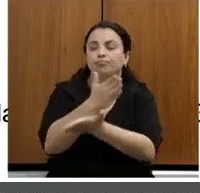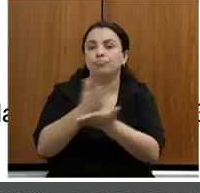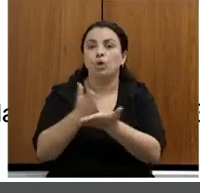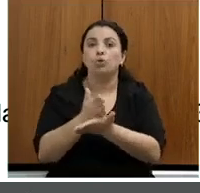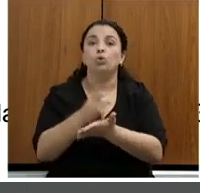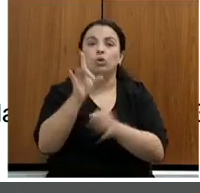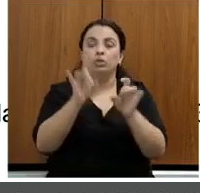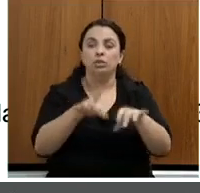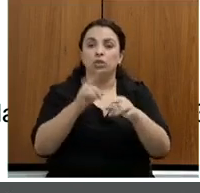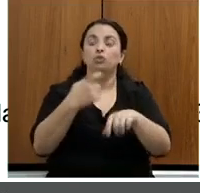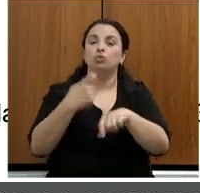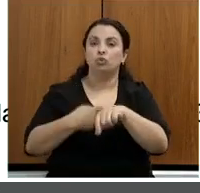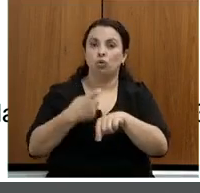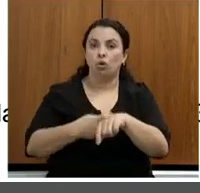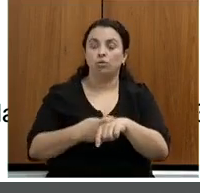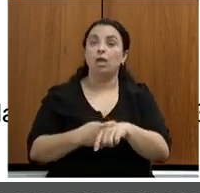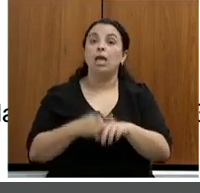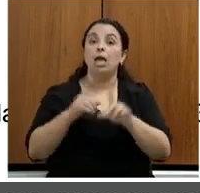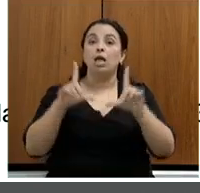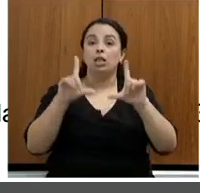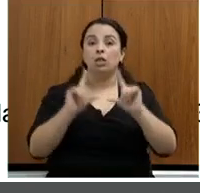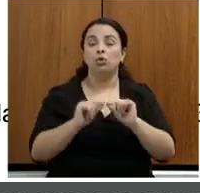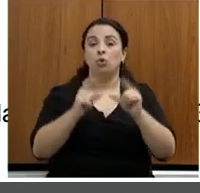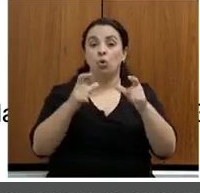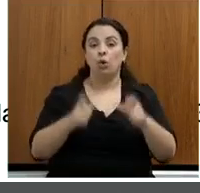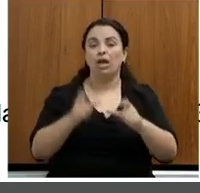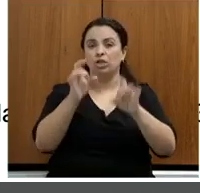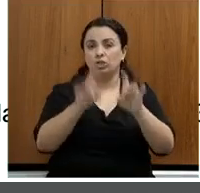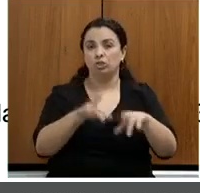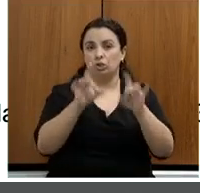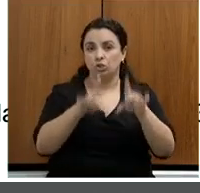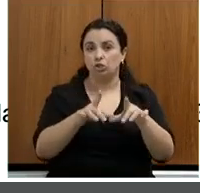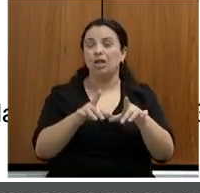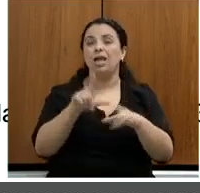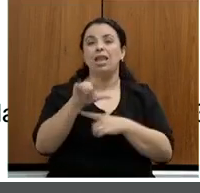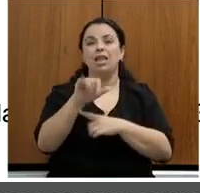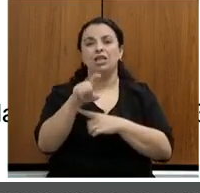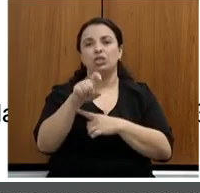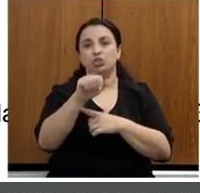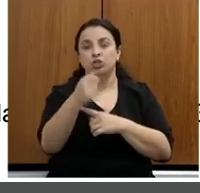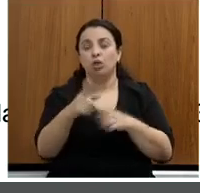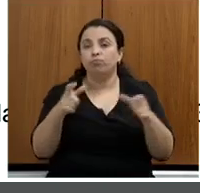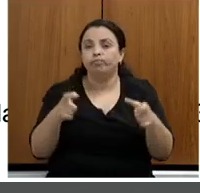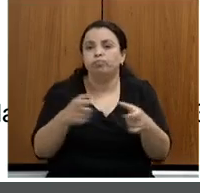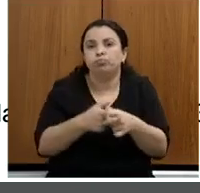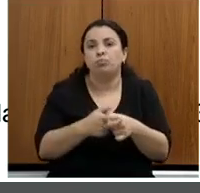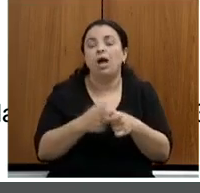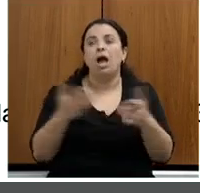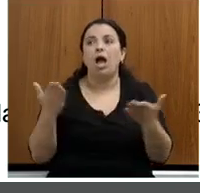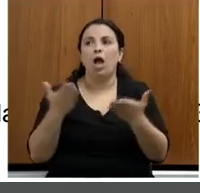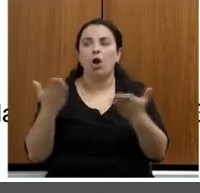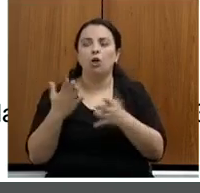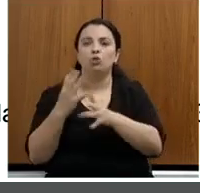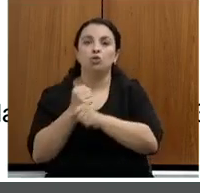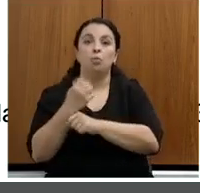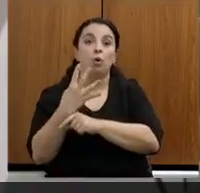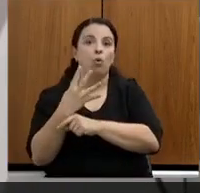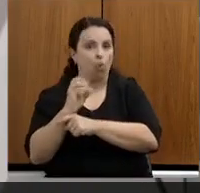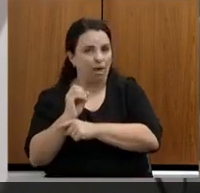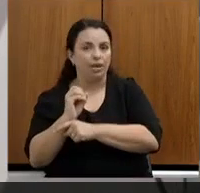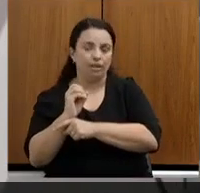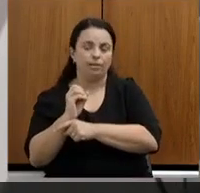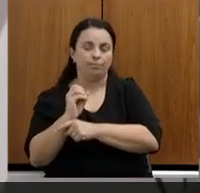Reduzimos o número de lixões do ano passado para esse ano em aproximadamente 40 lixões no Estado de Minas Gerais.